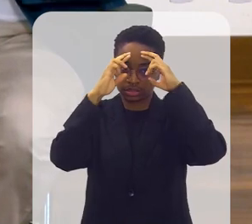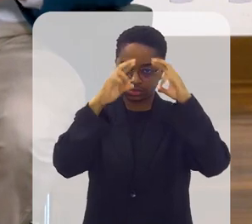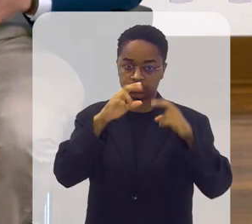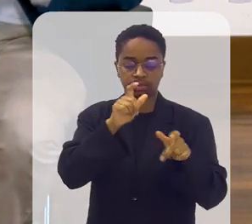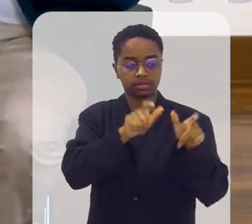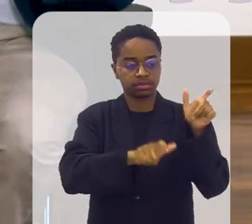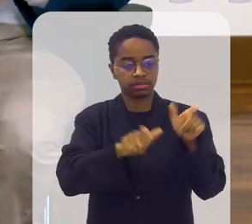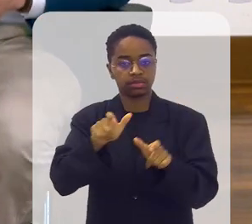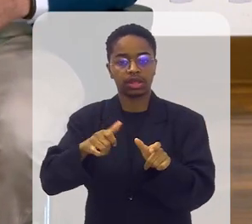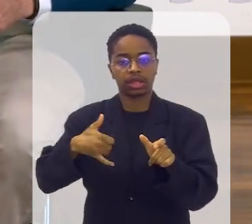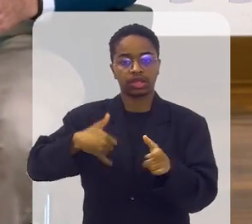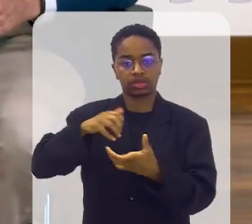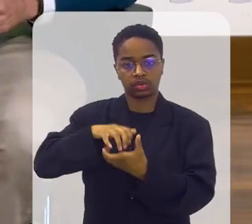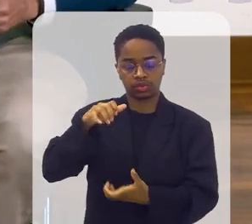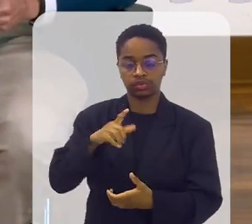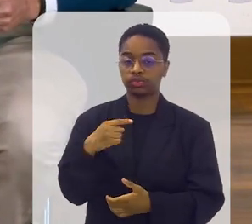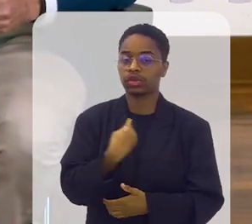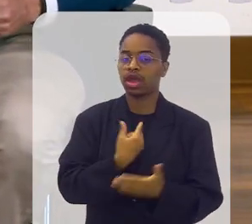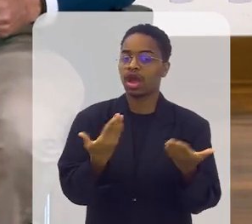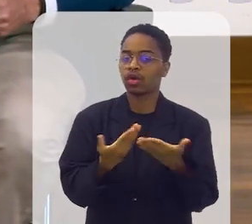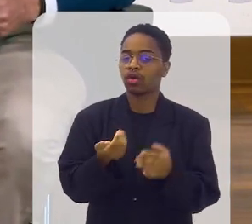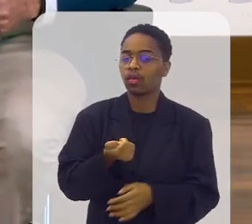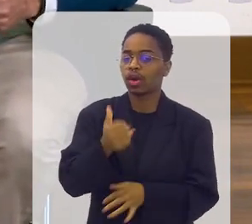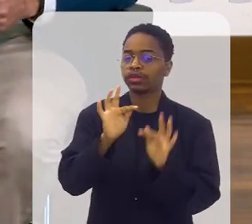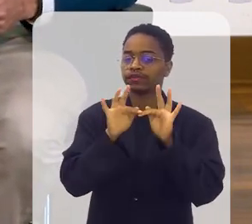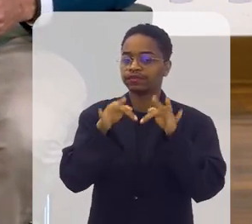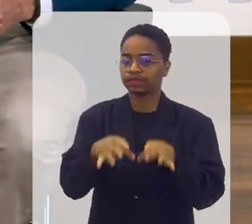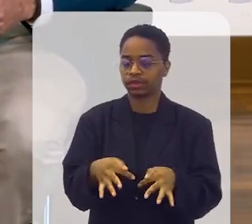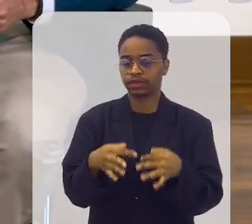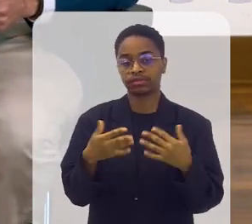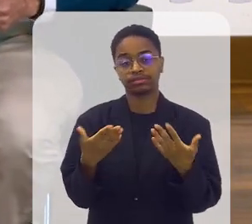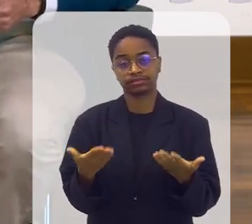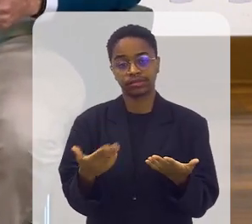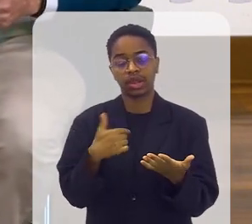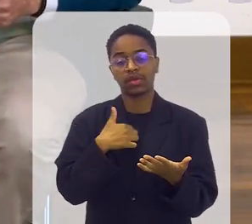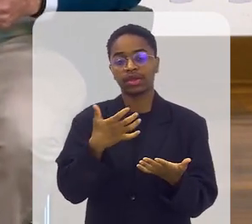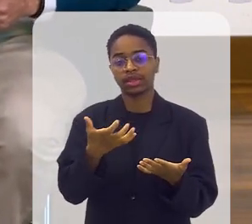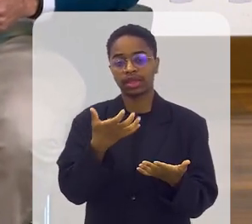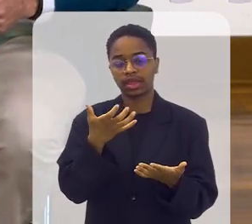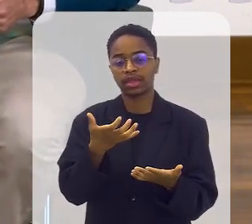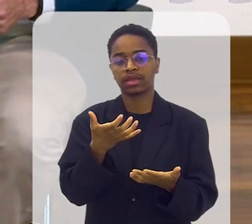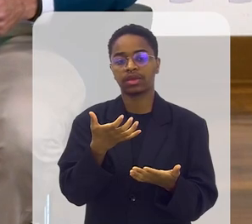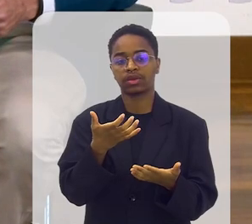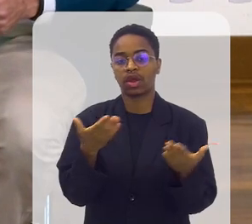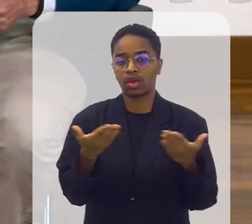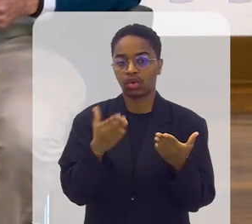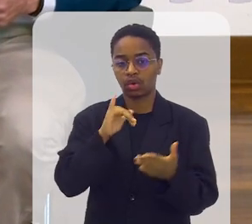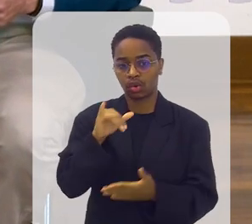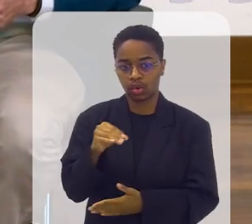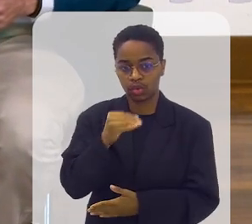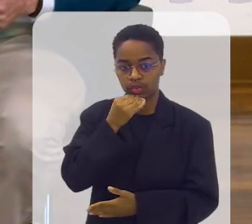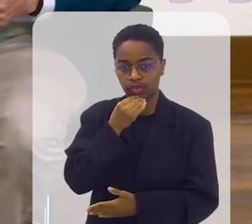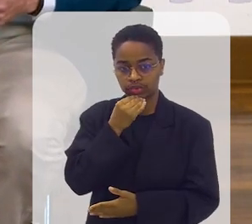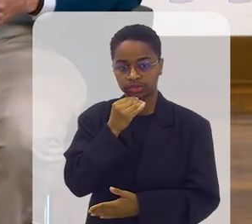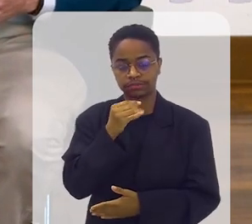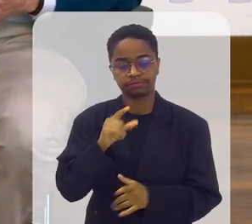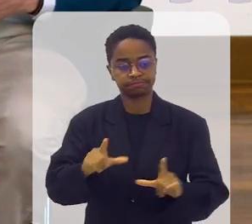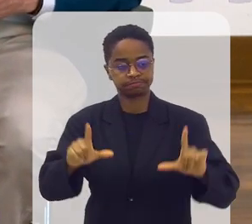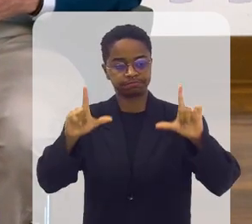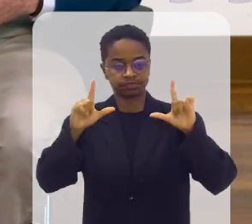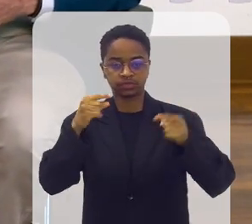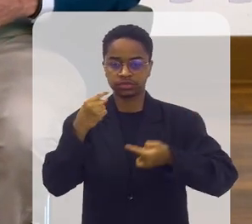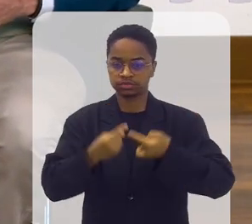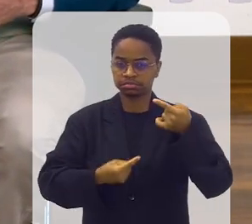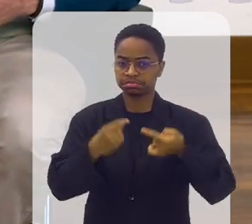população idosa, a pessoa idosa. Deputada, a gente vai chegando aqui na grande reta, e queria fazer dessa oportunidade do nosso